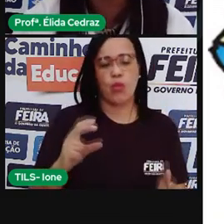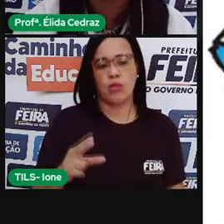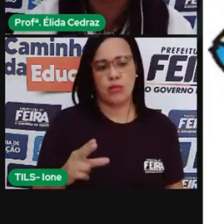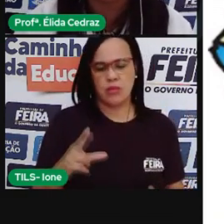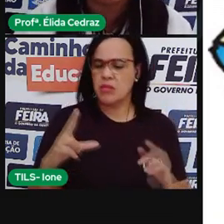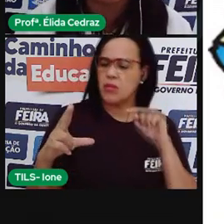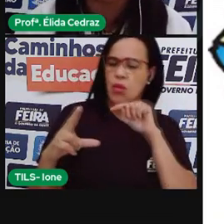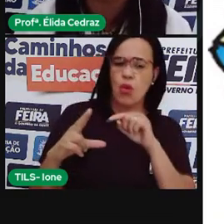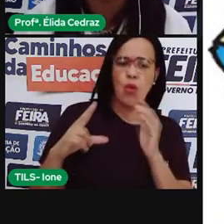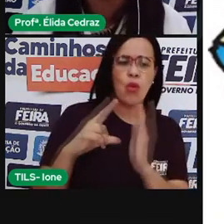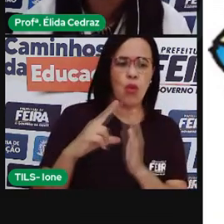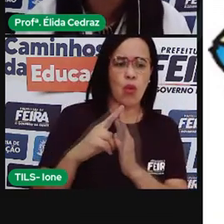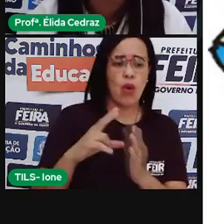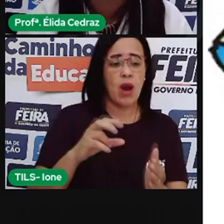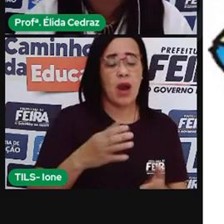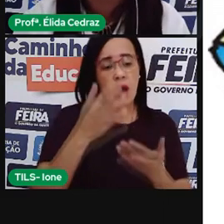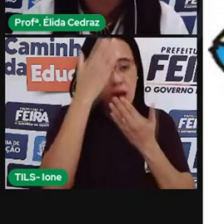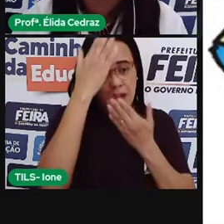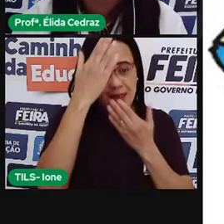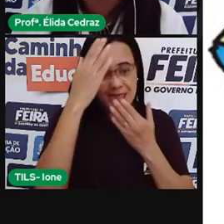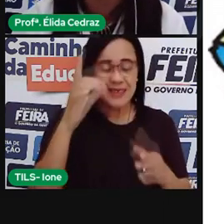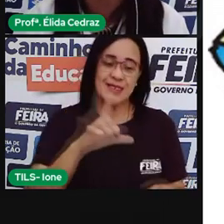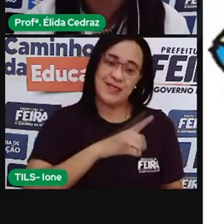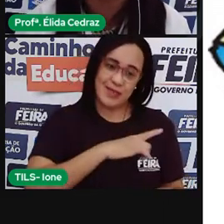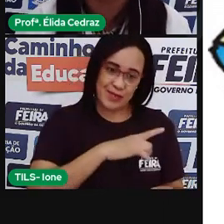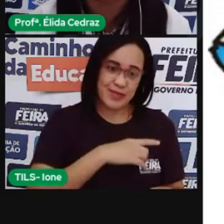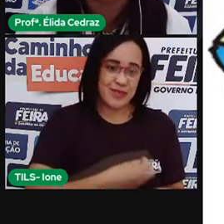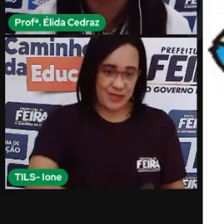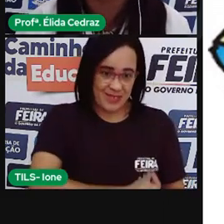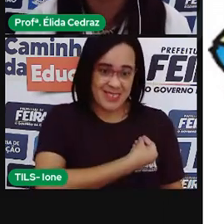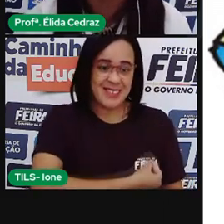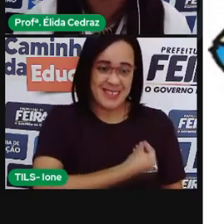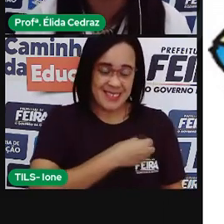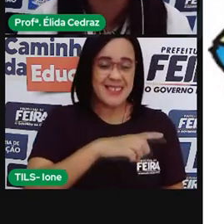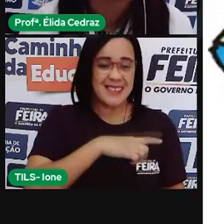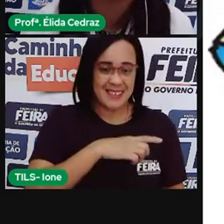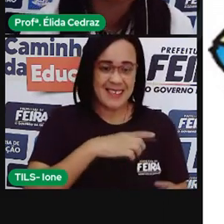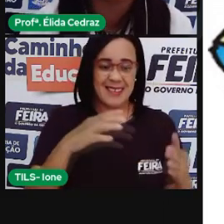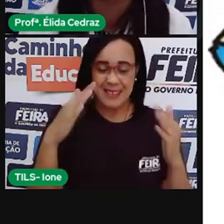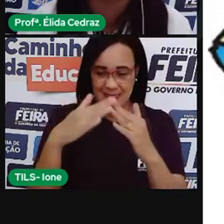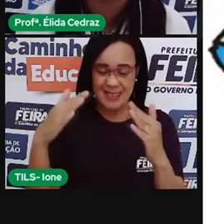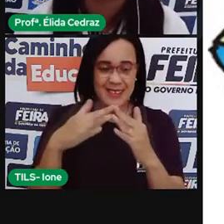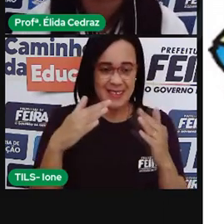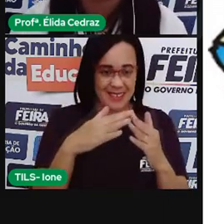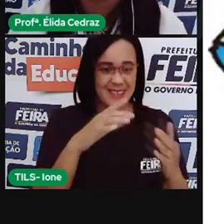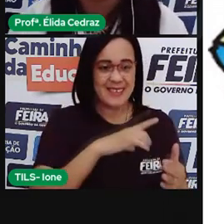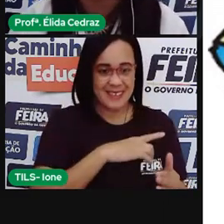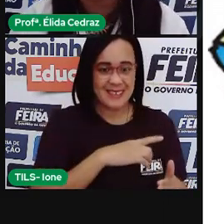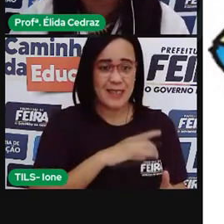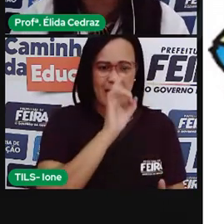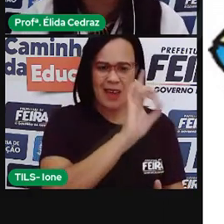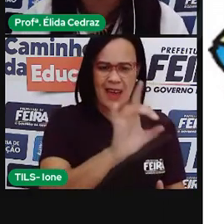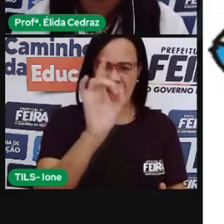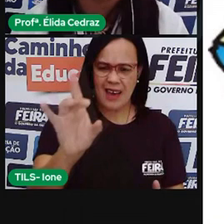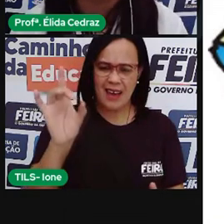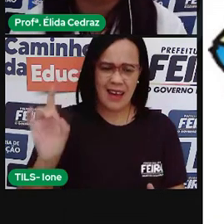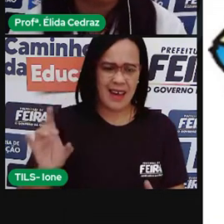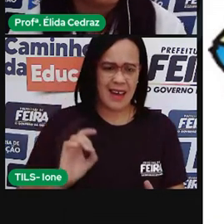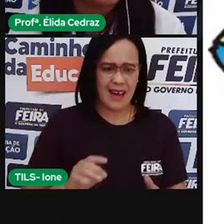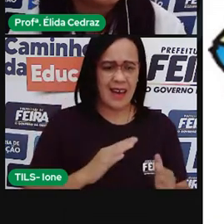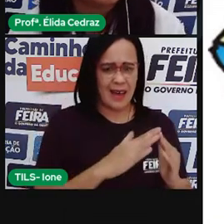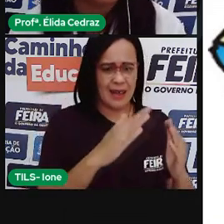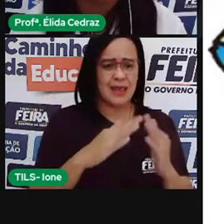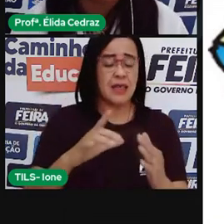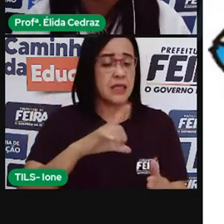com as suas ocas. E em outras aulas, nós já aprendemos que cada tribo tem a sua língua, a